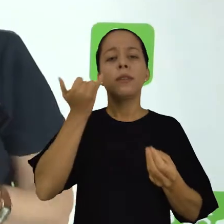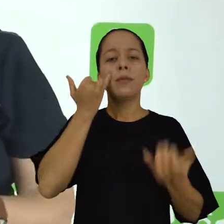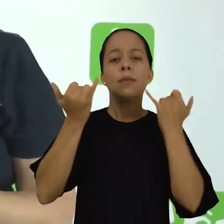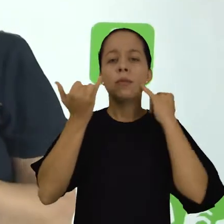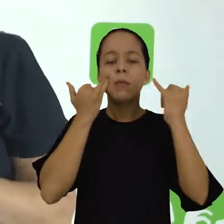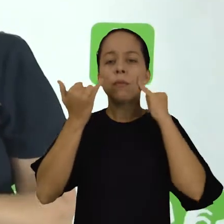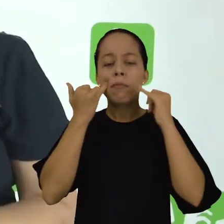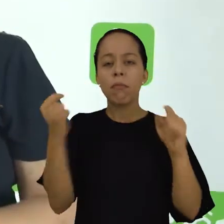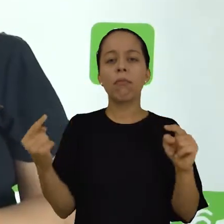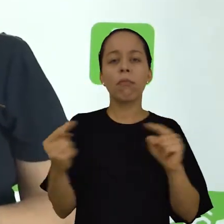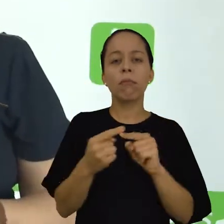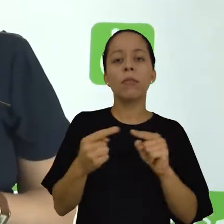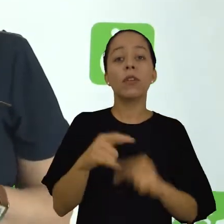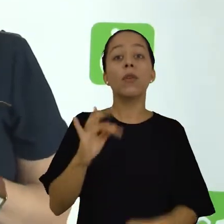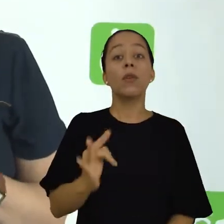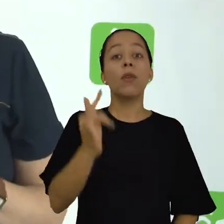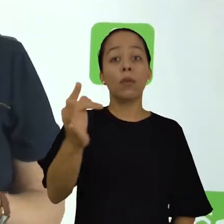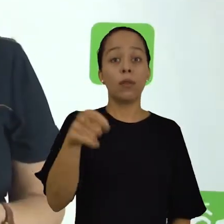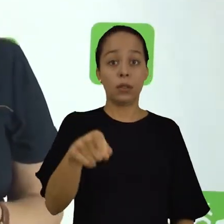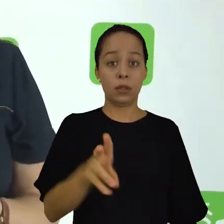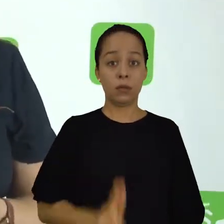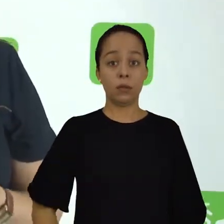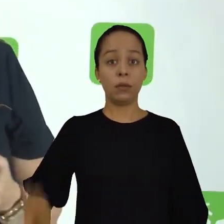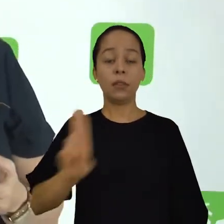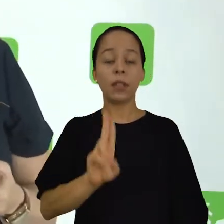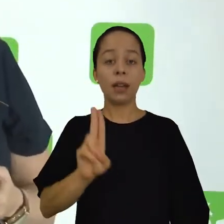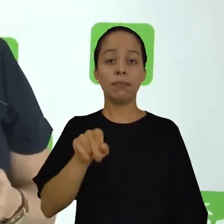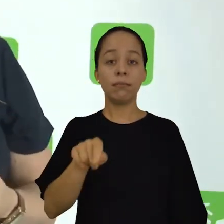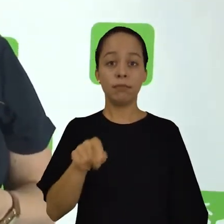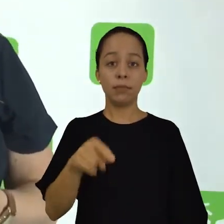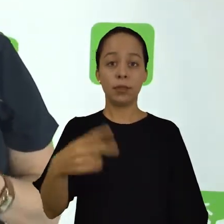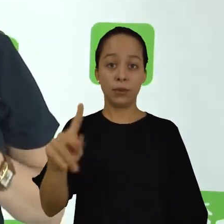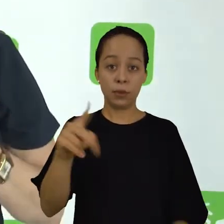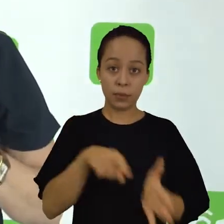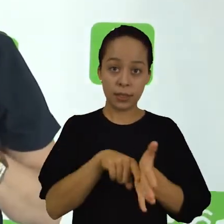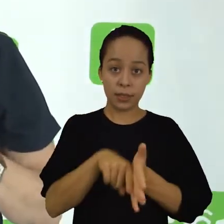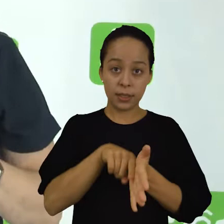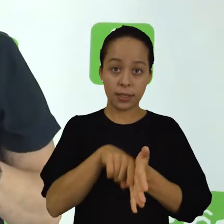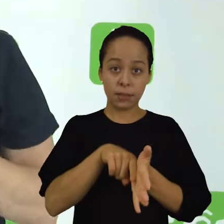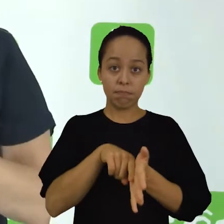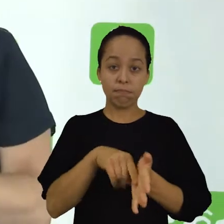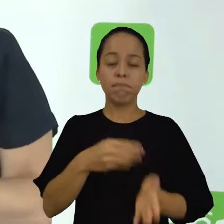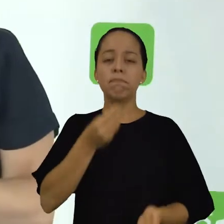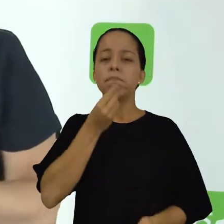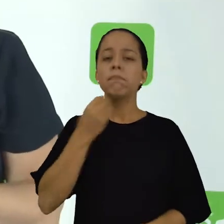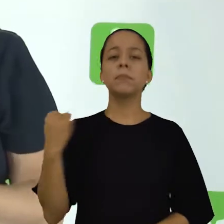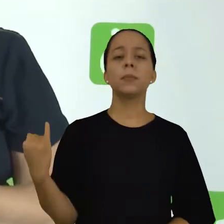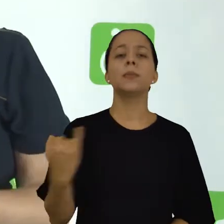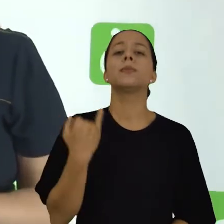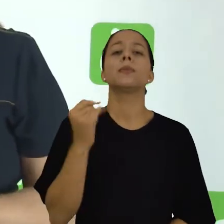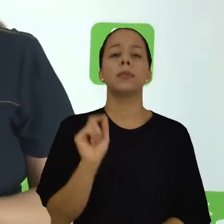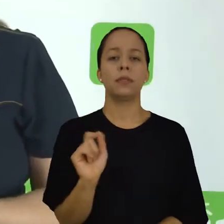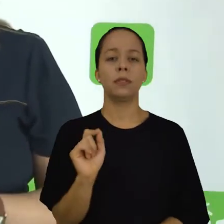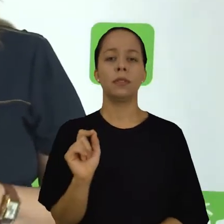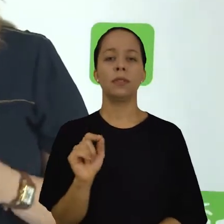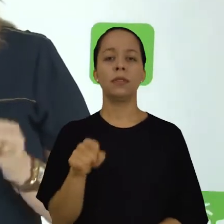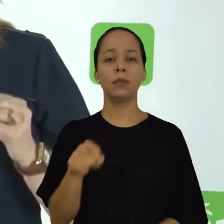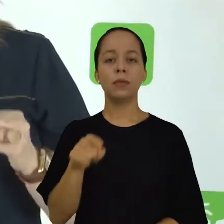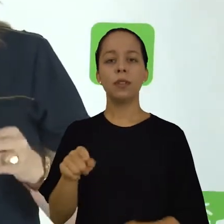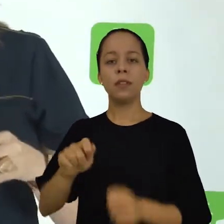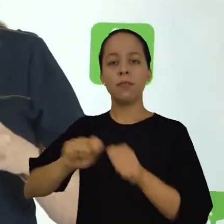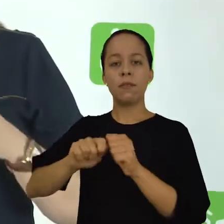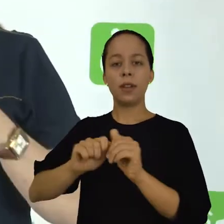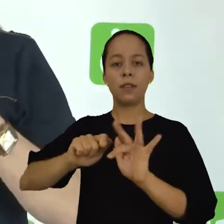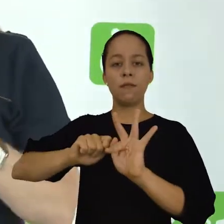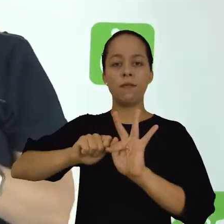arquivadas essas informações para a futura utilização em sua pesquisa, o ideal é que